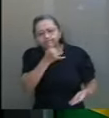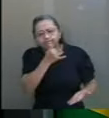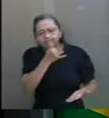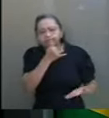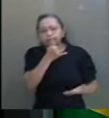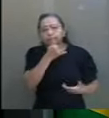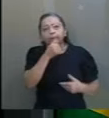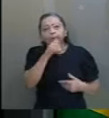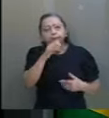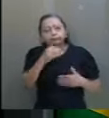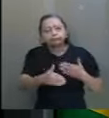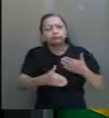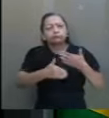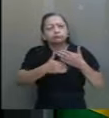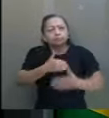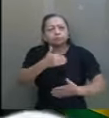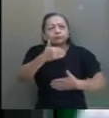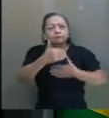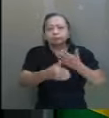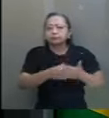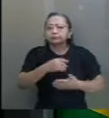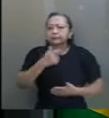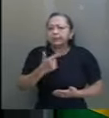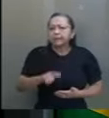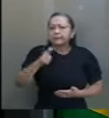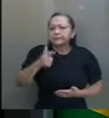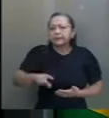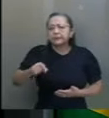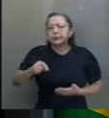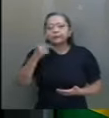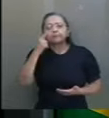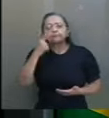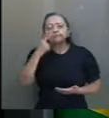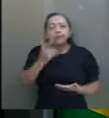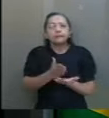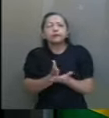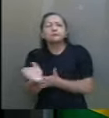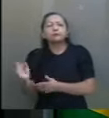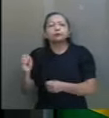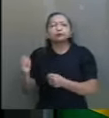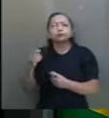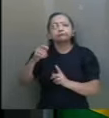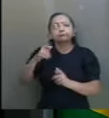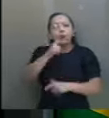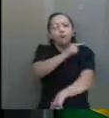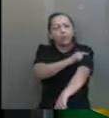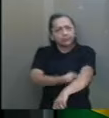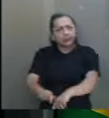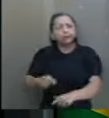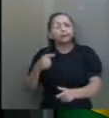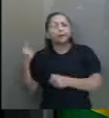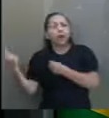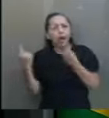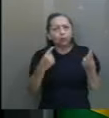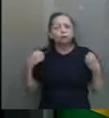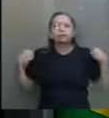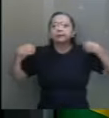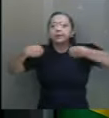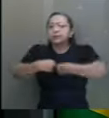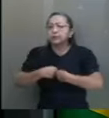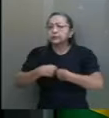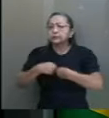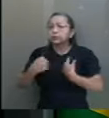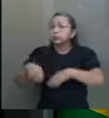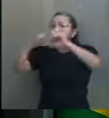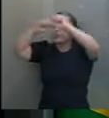sucessivos desvios de comportamento por parte de alguns ministros dos Tribunais Superiores de Justiça